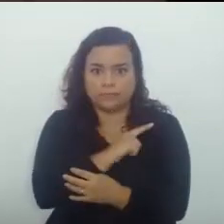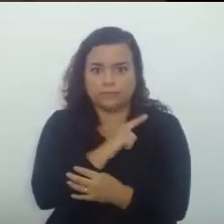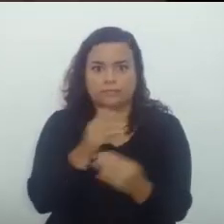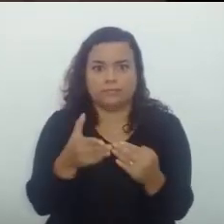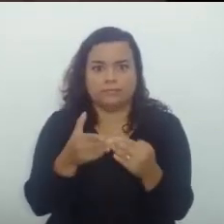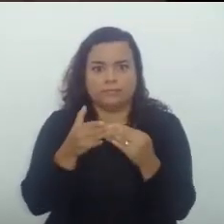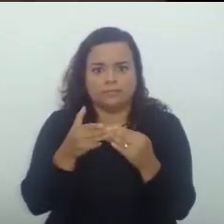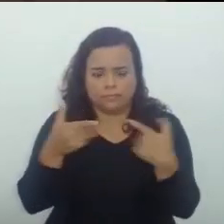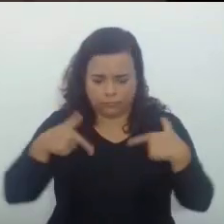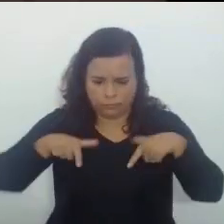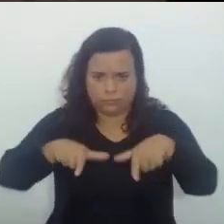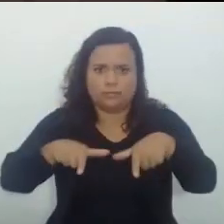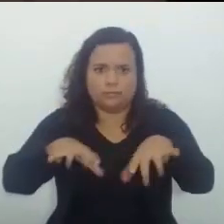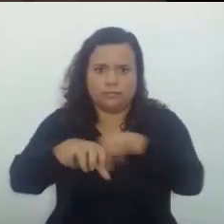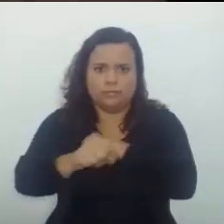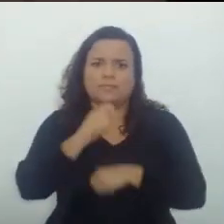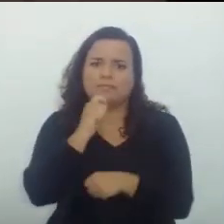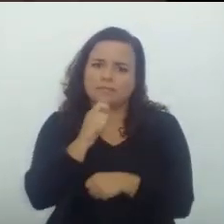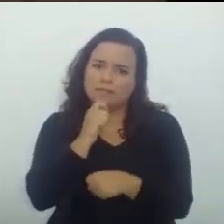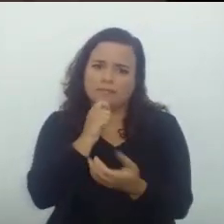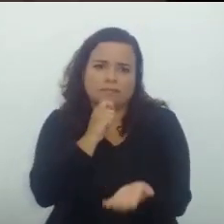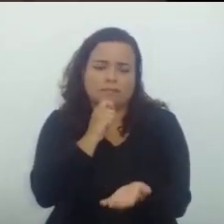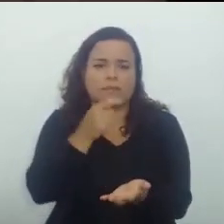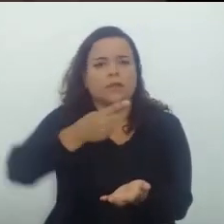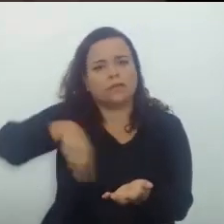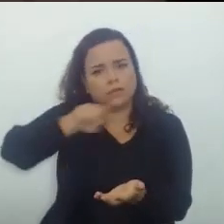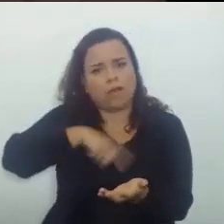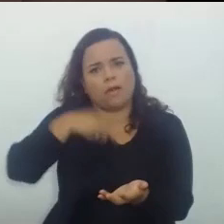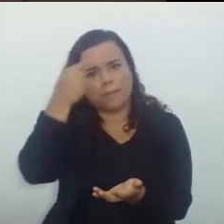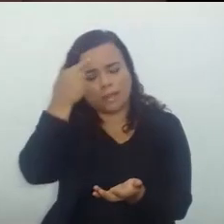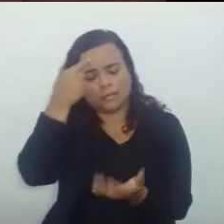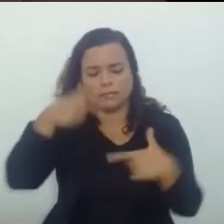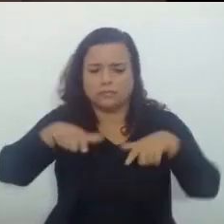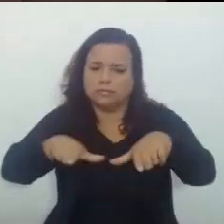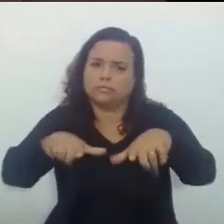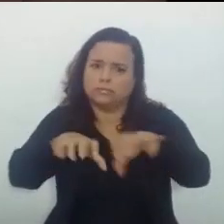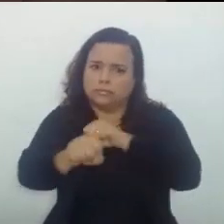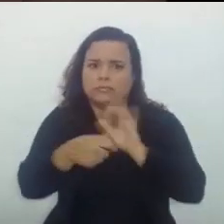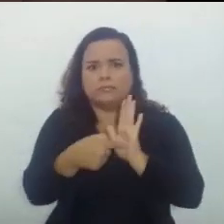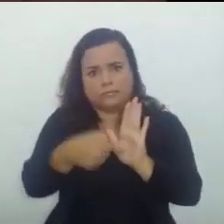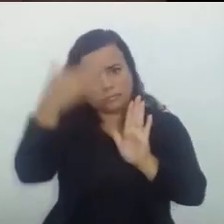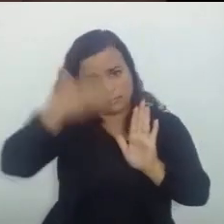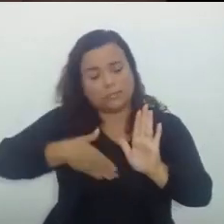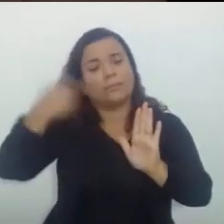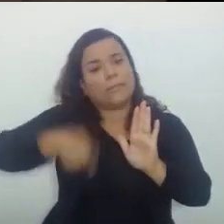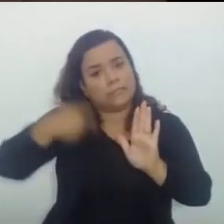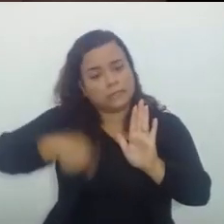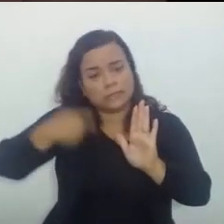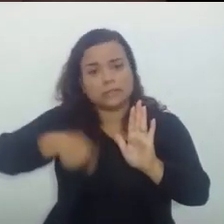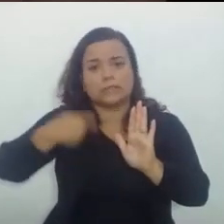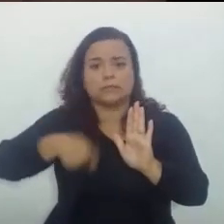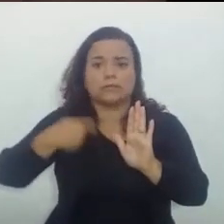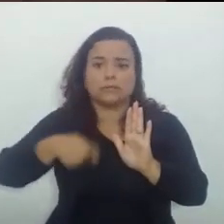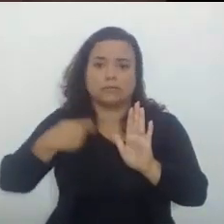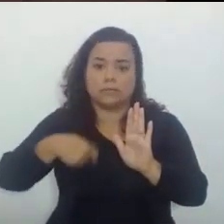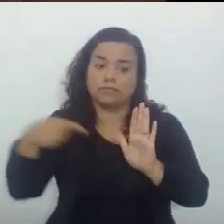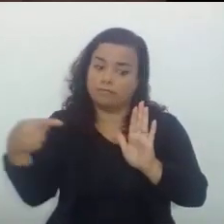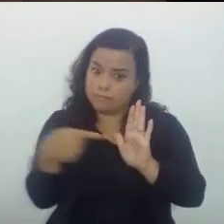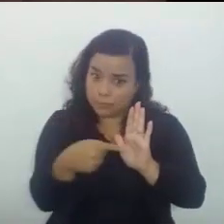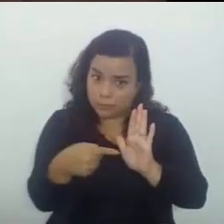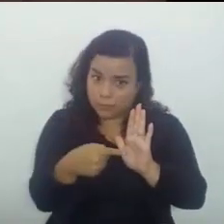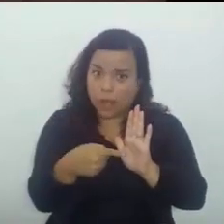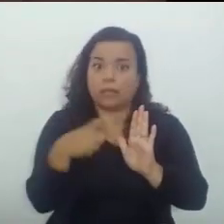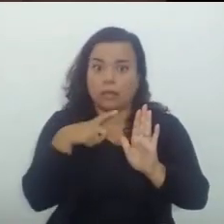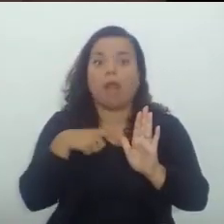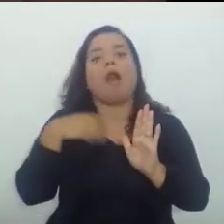diploma Que passamos A entender Necessário Condicionante Para nomeação Nós vamos